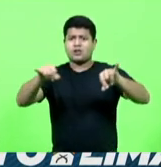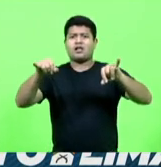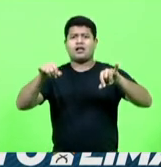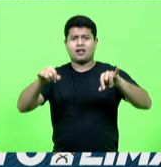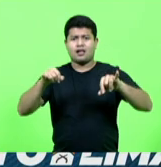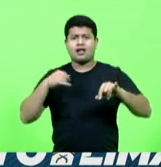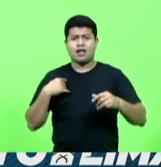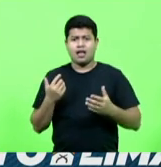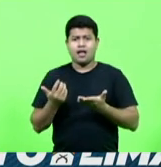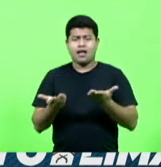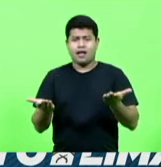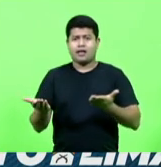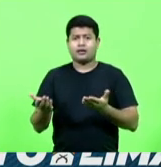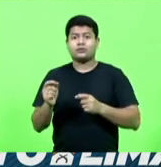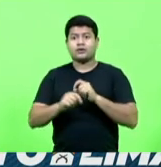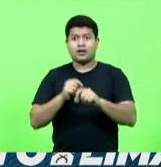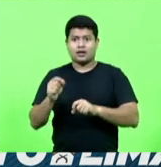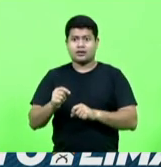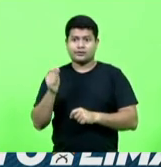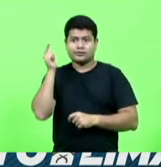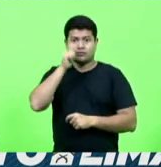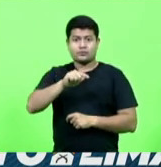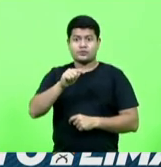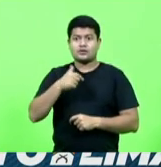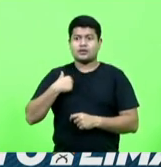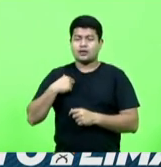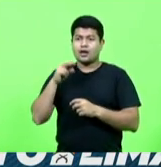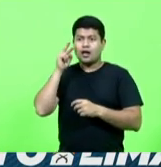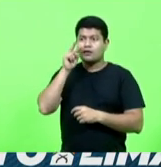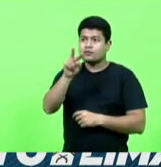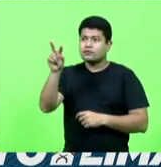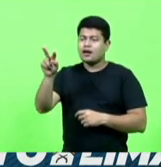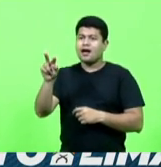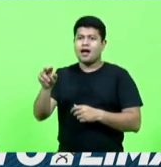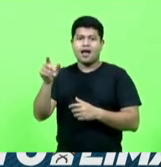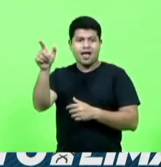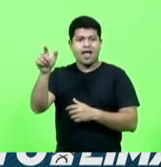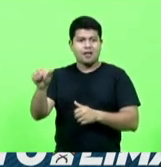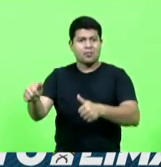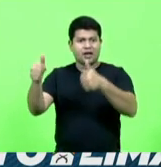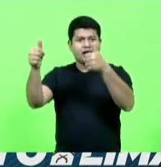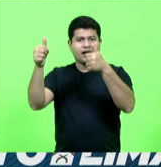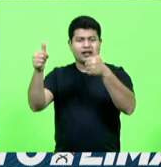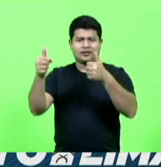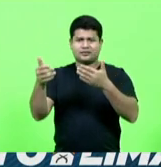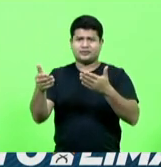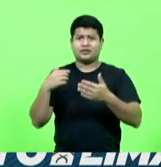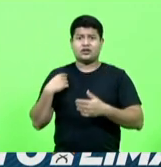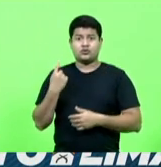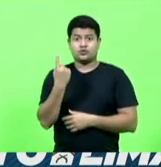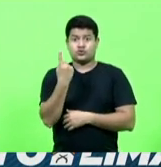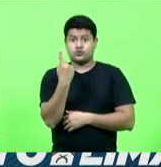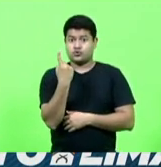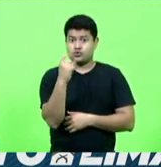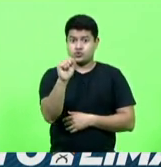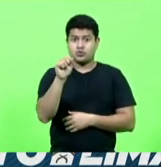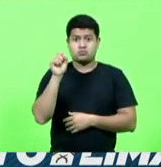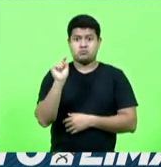fazer o resgate de uma imagem, se gasta R$ 18.150,00 por hora.